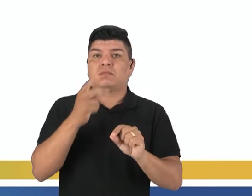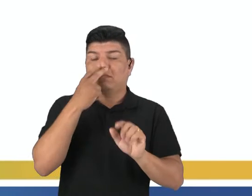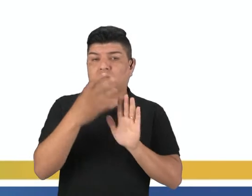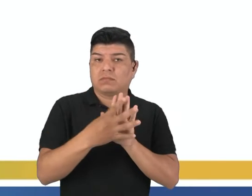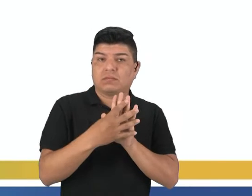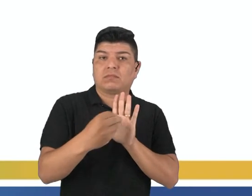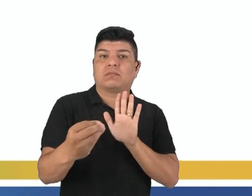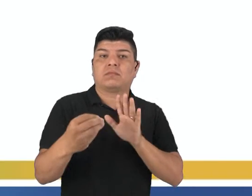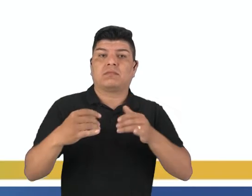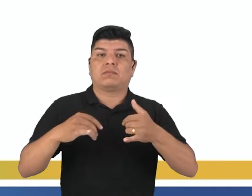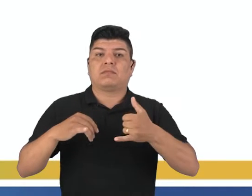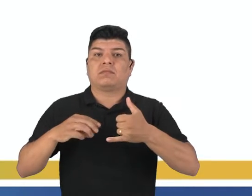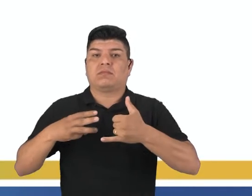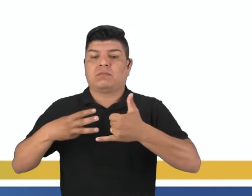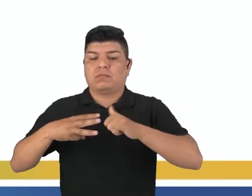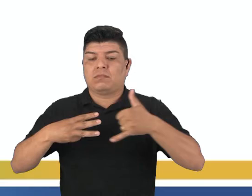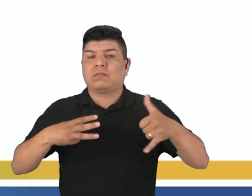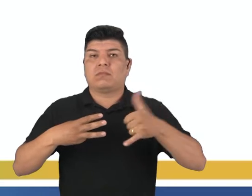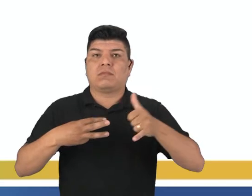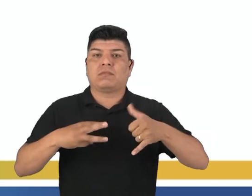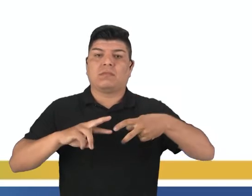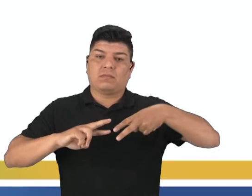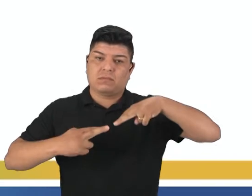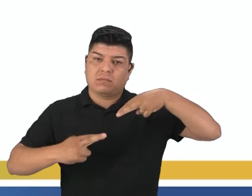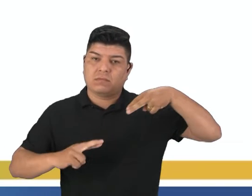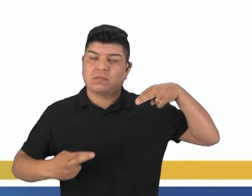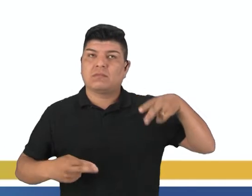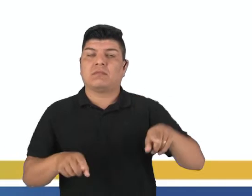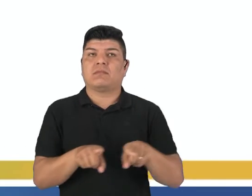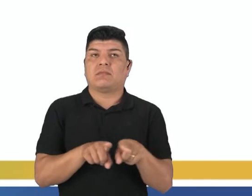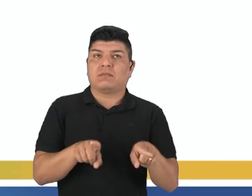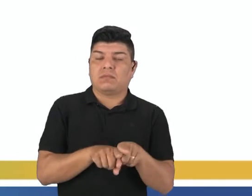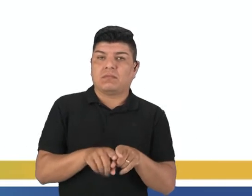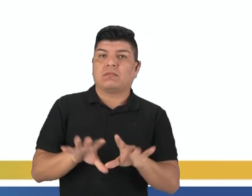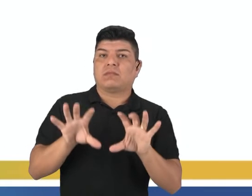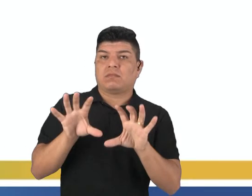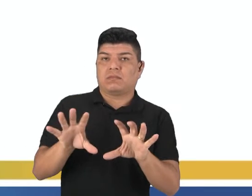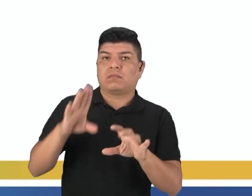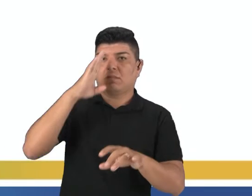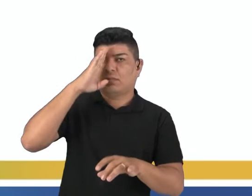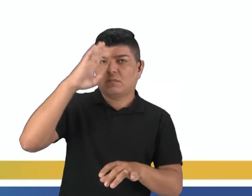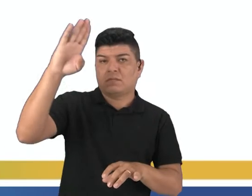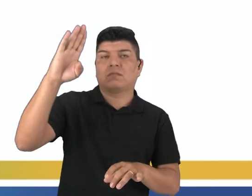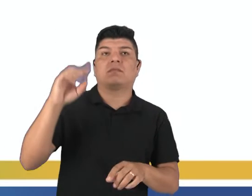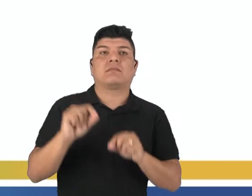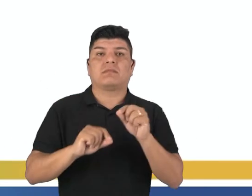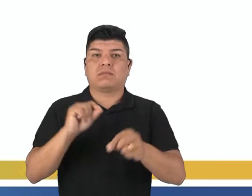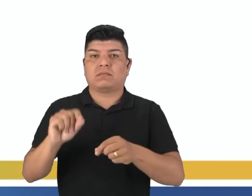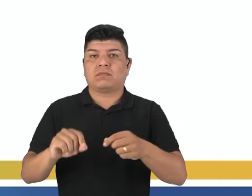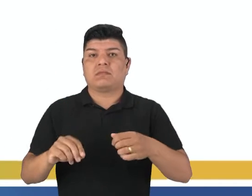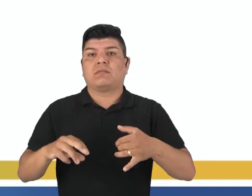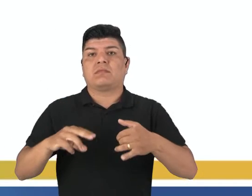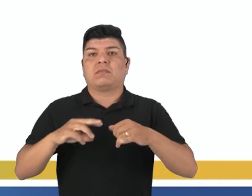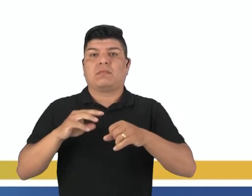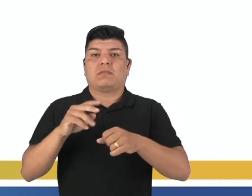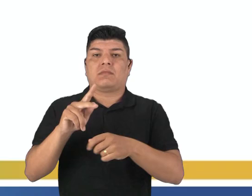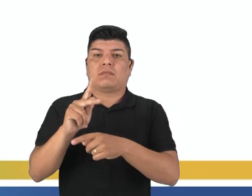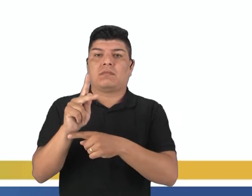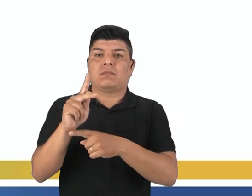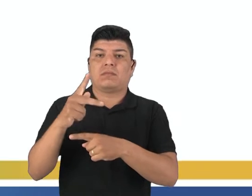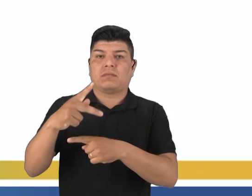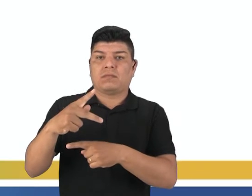síntese de moléculas de RNA. Então, dessa forma, ele é fundamental para a síntese de proteínas,